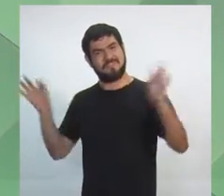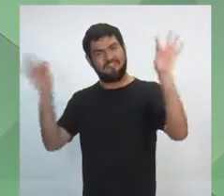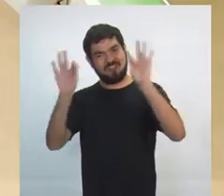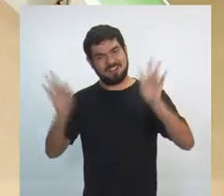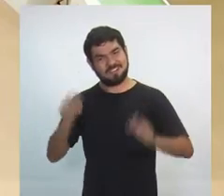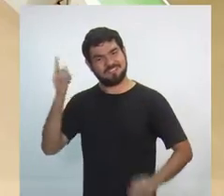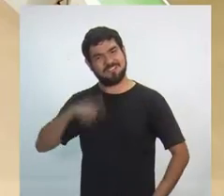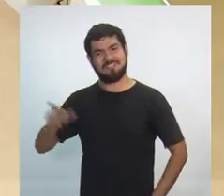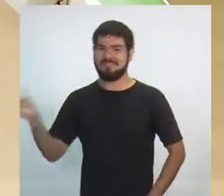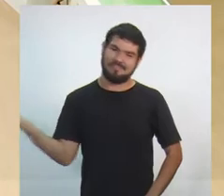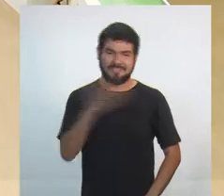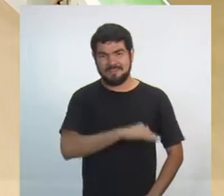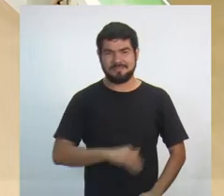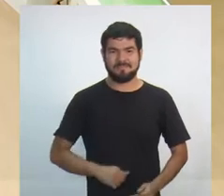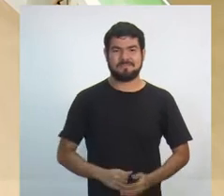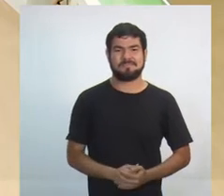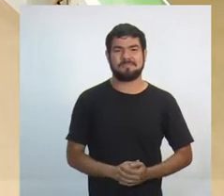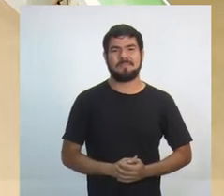Vamos...